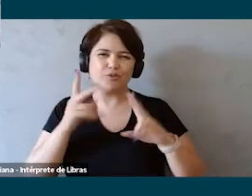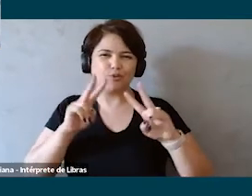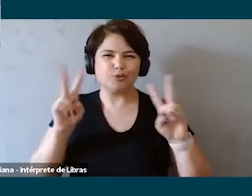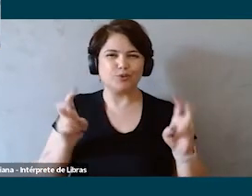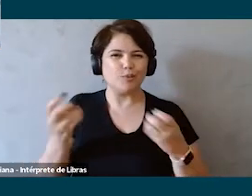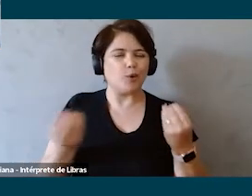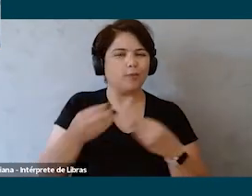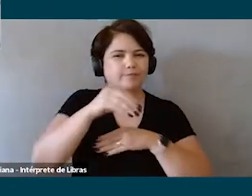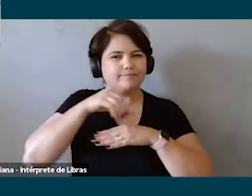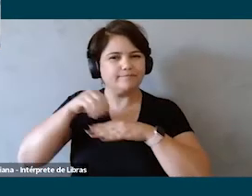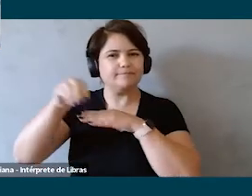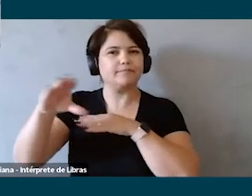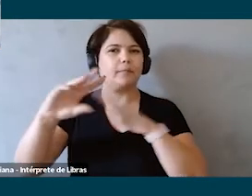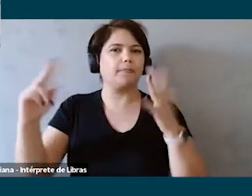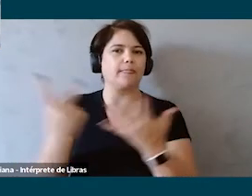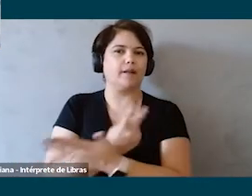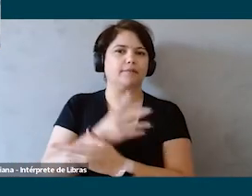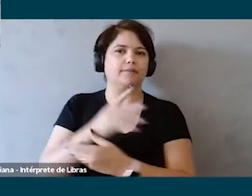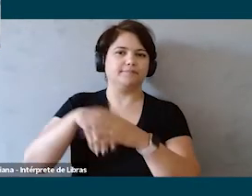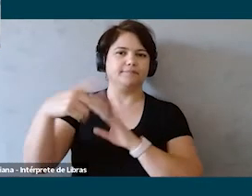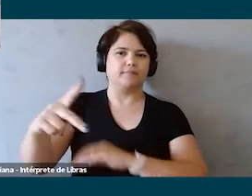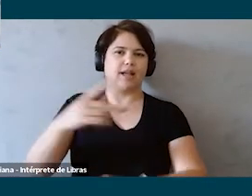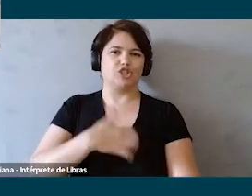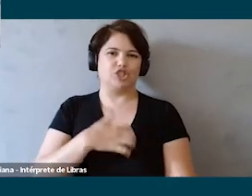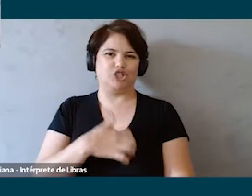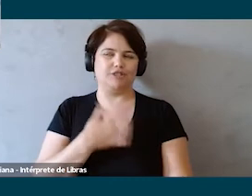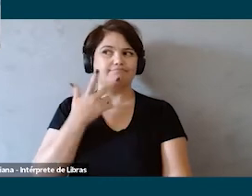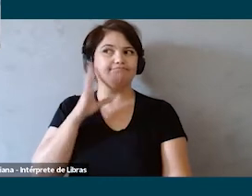de vista de replicar o que foi feito lá na Argentina